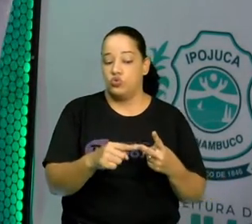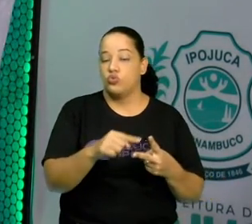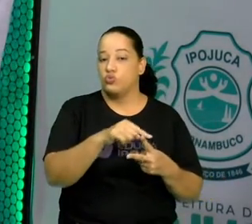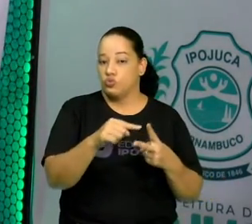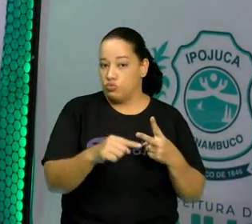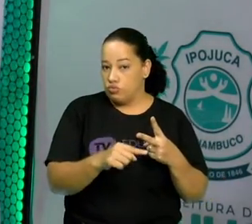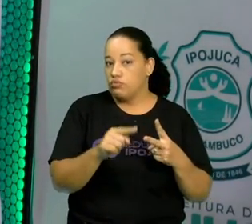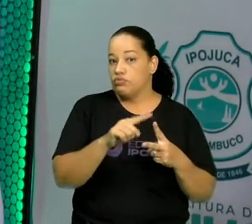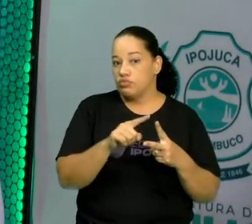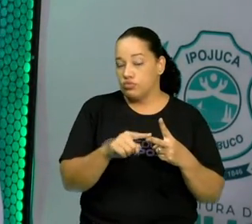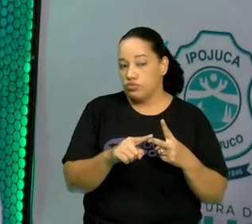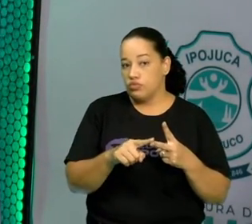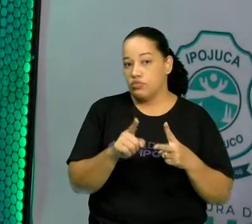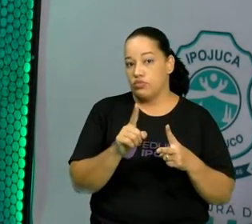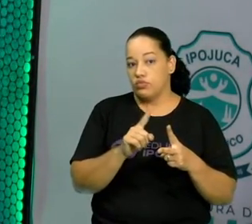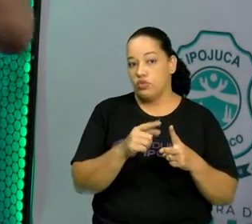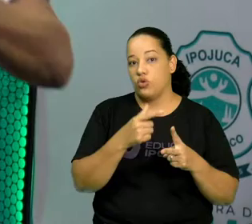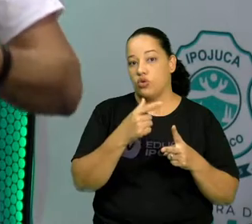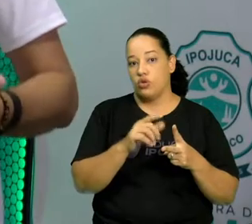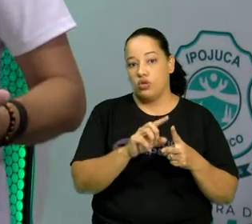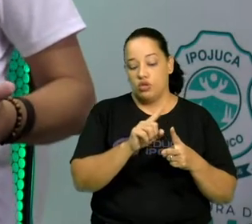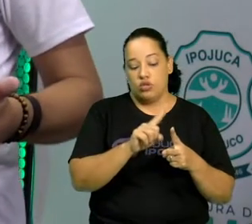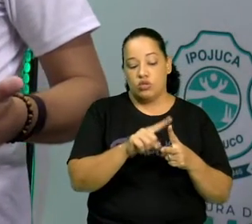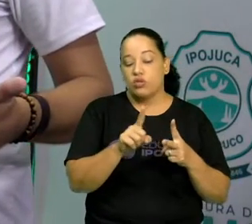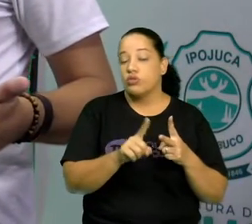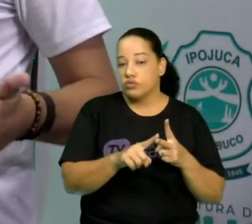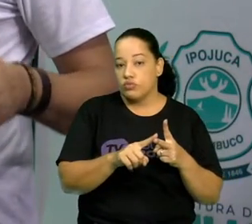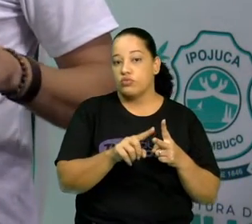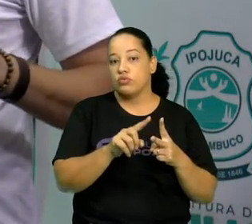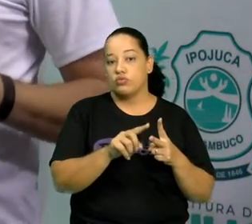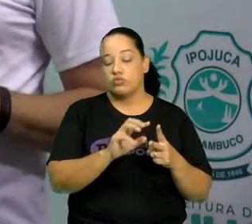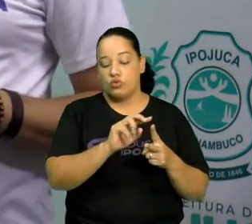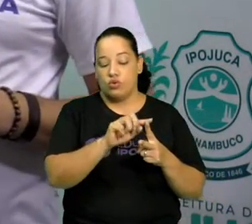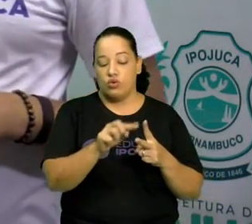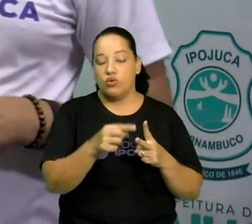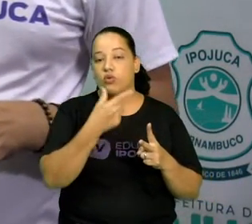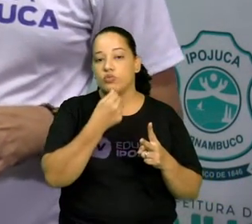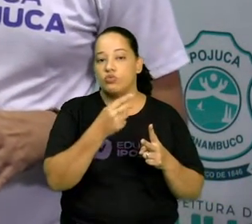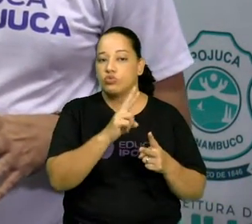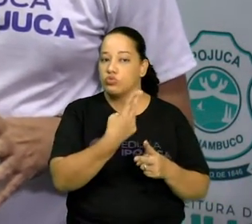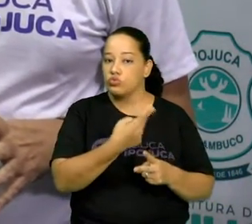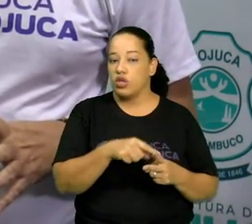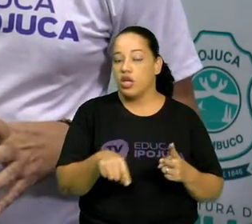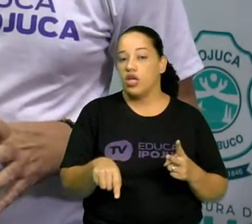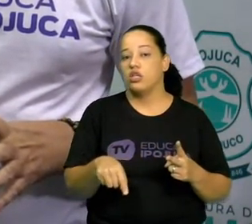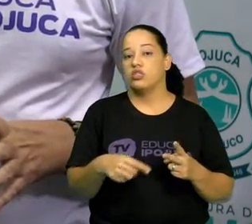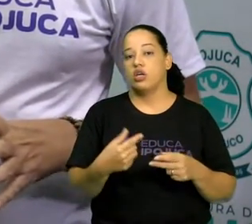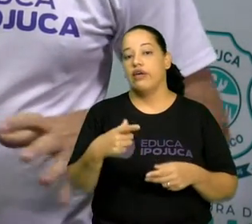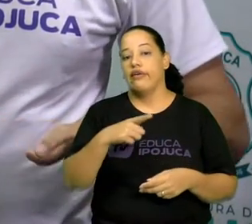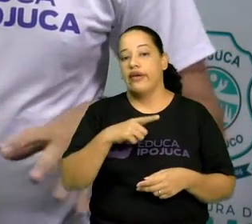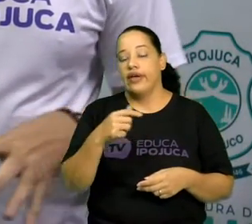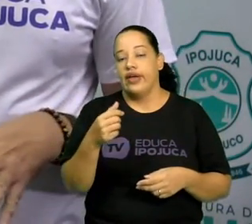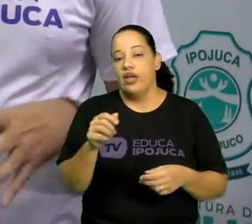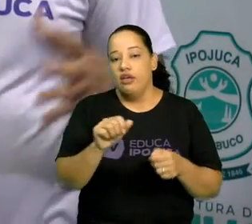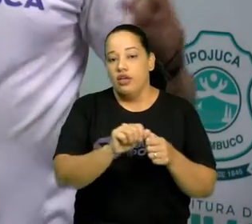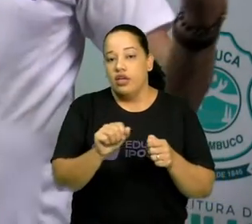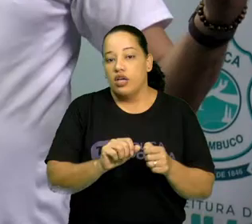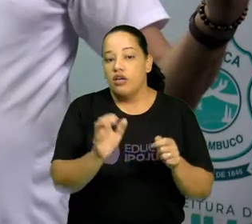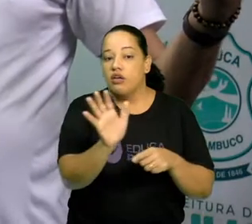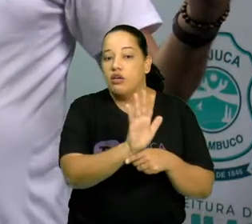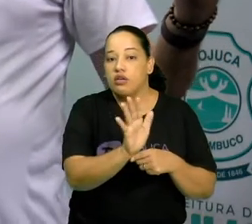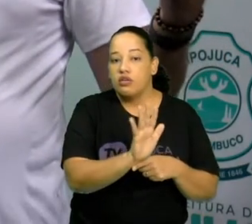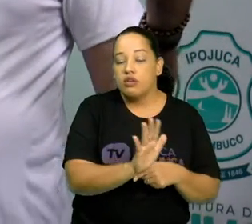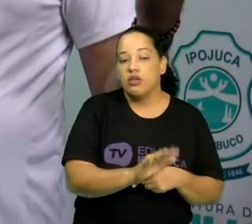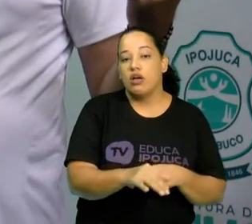Paulo Caldas e Niro Ferreira, fizeram um filme chamado Baile Perfumado, que fala sobre